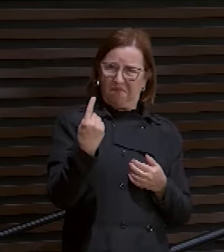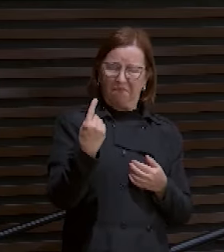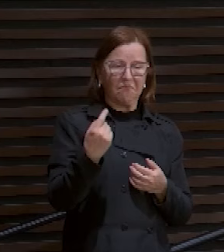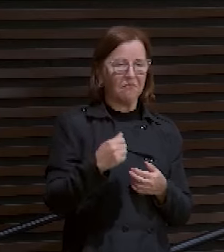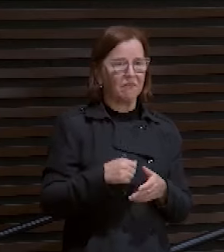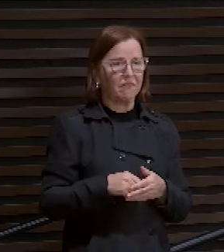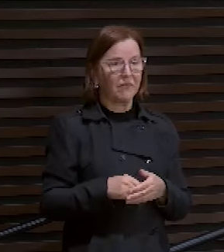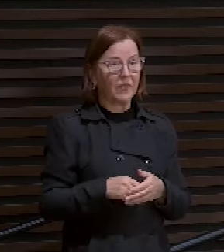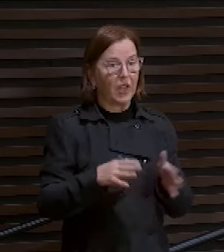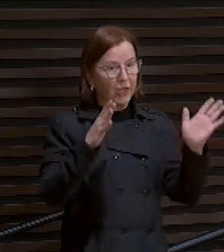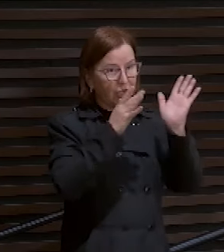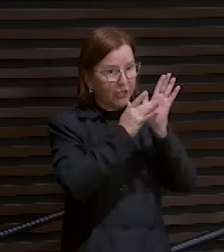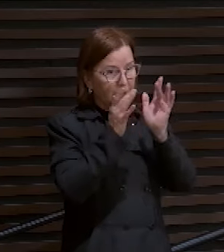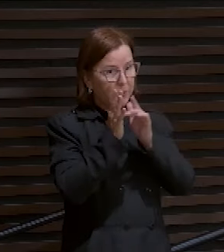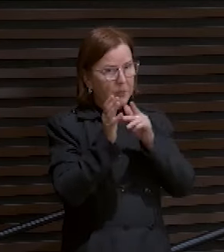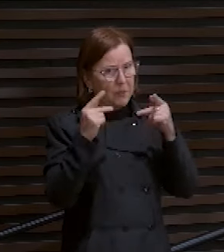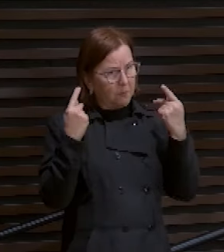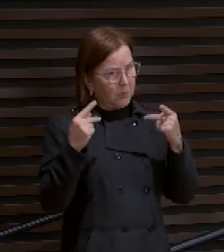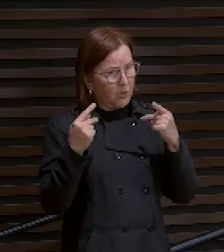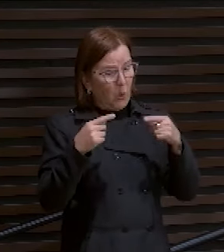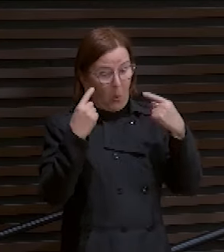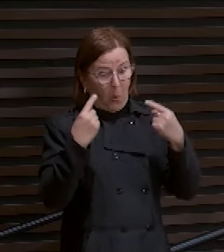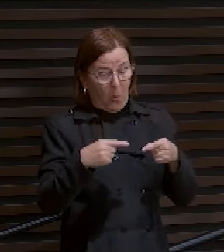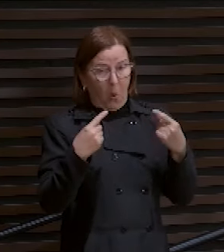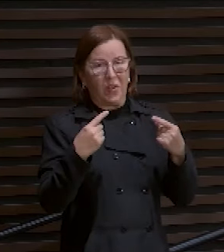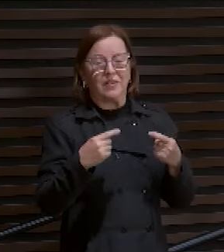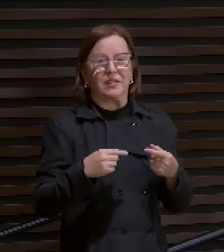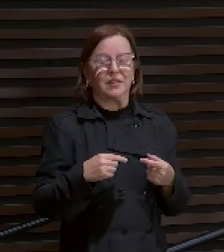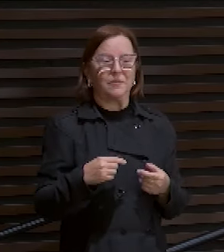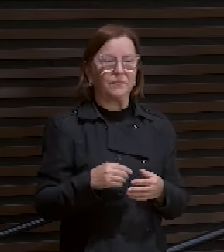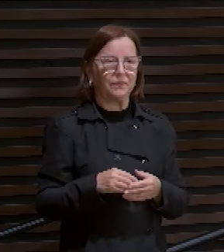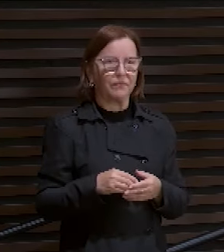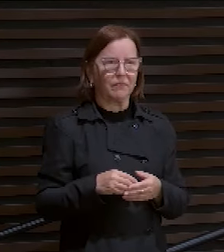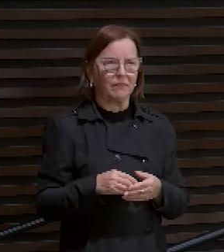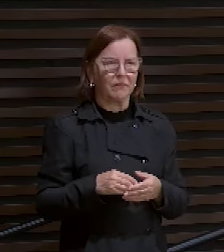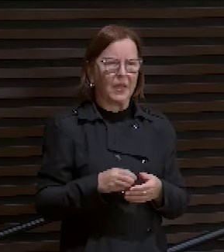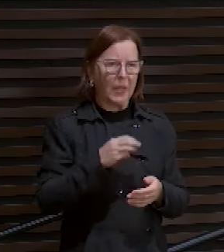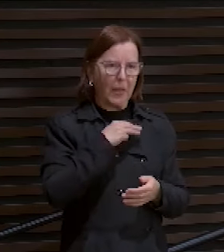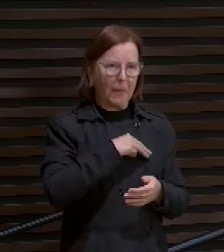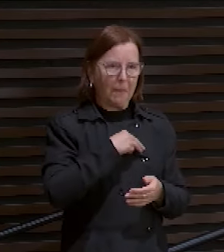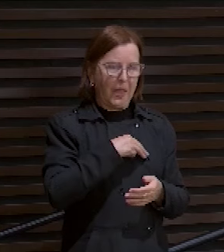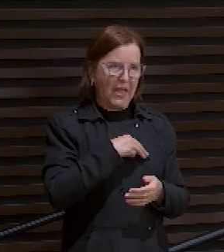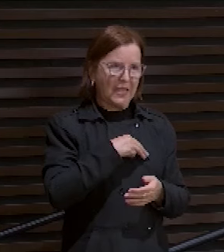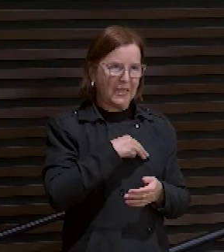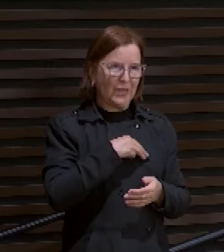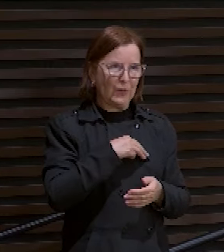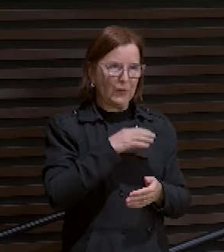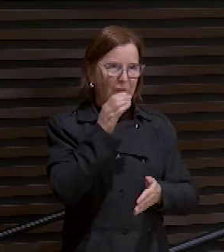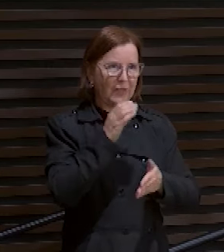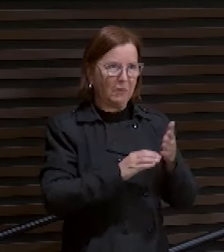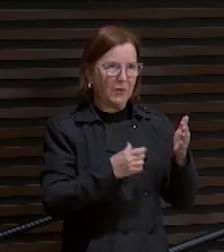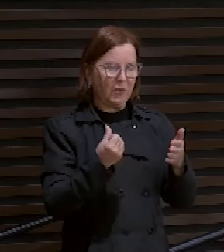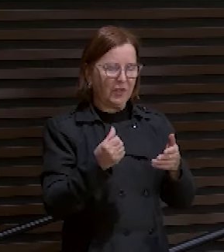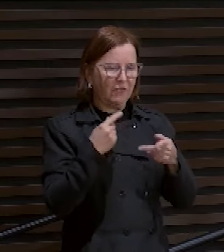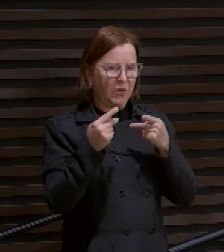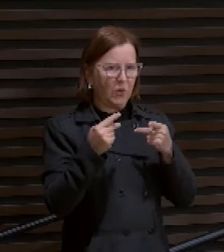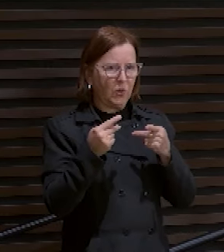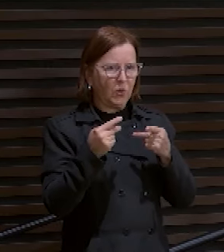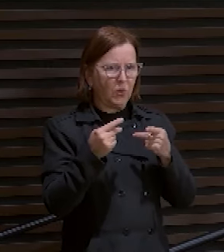Ele que pregou contra isso, lá em Mateus 6, lembra? Ele que disse não tenha medo.